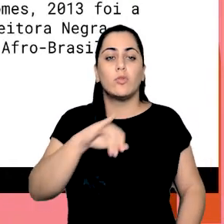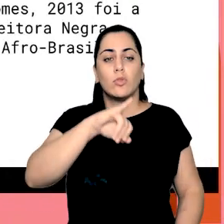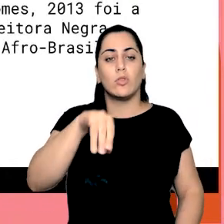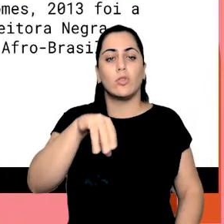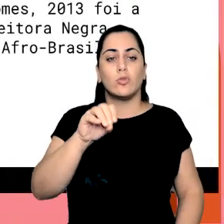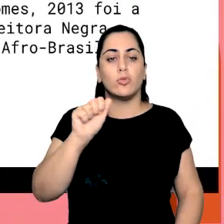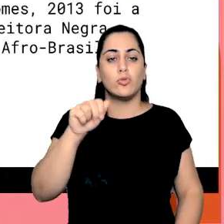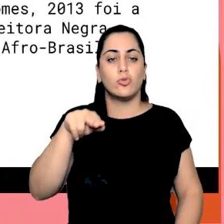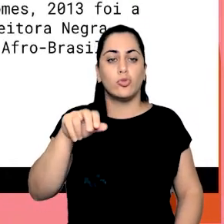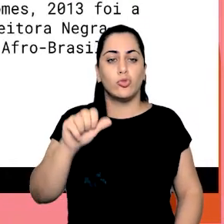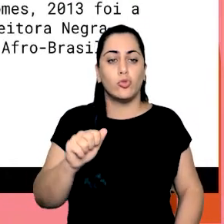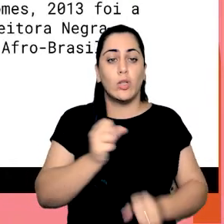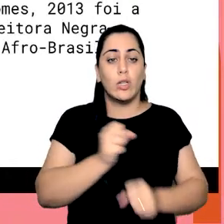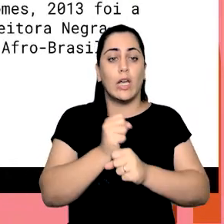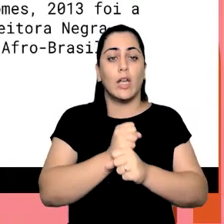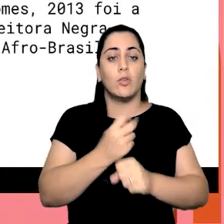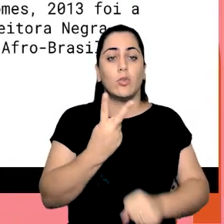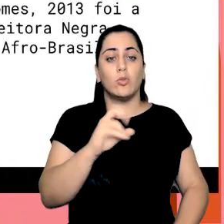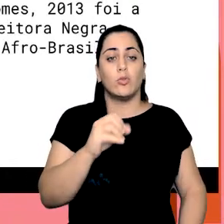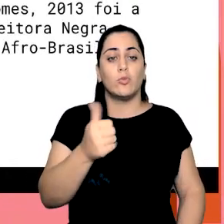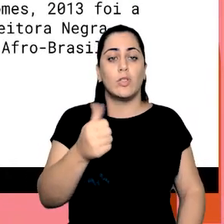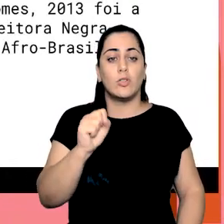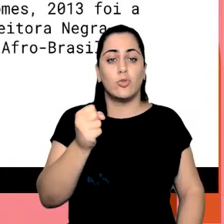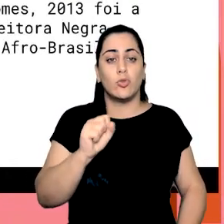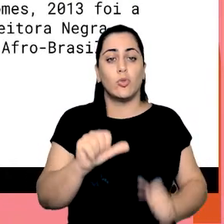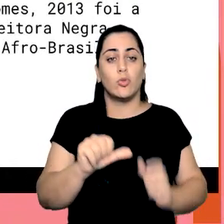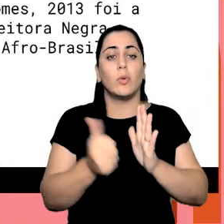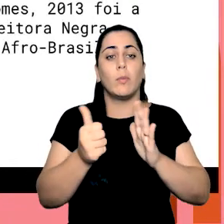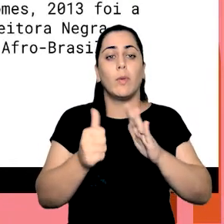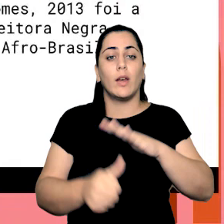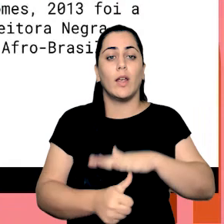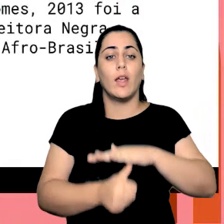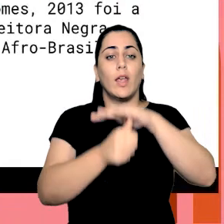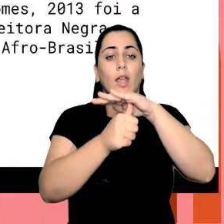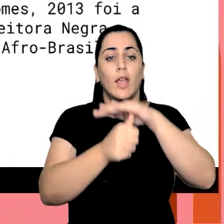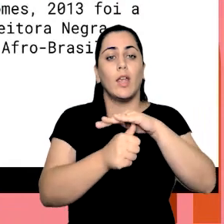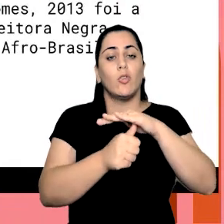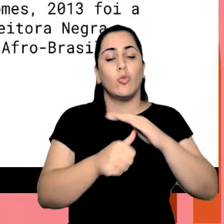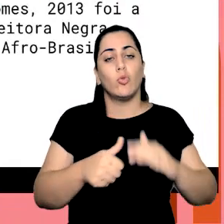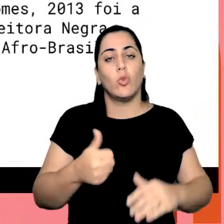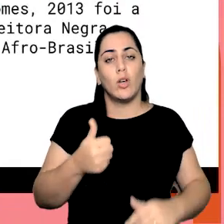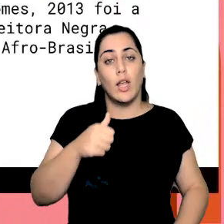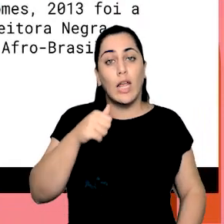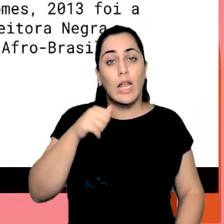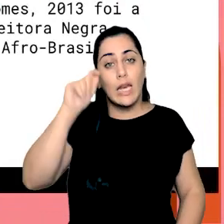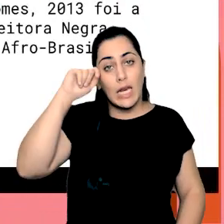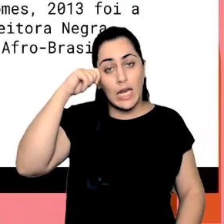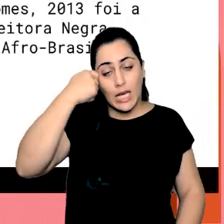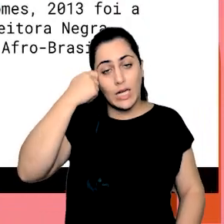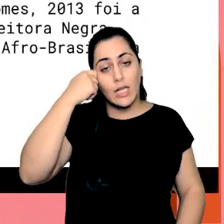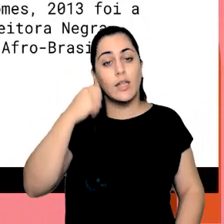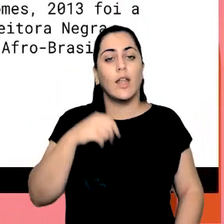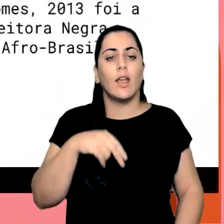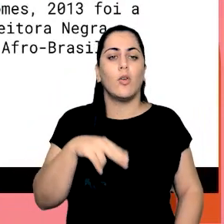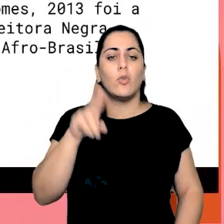da Luz, que em 2018 foi a primeira reitora negra da Universidade Federal da Bahia. Então, assim, gente,